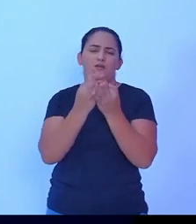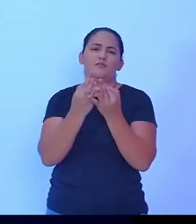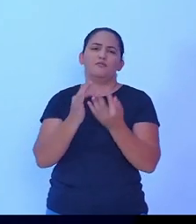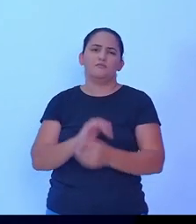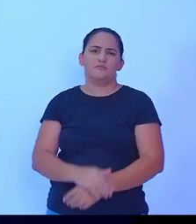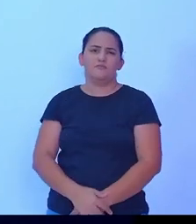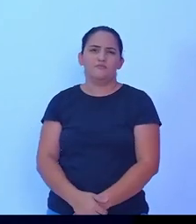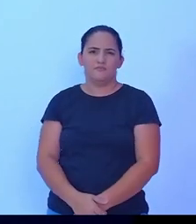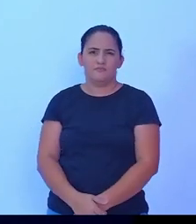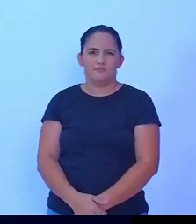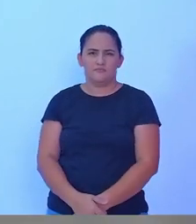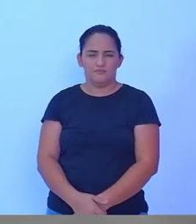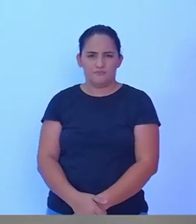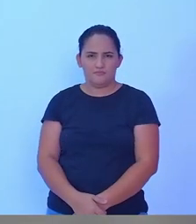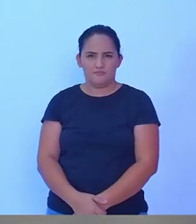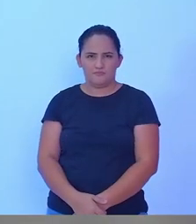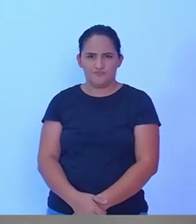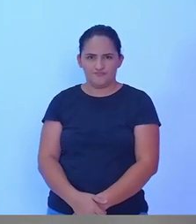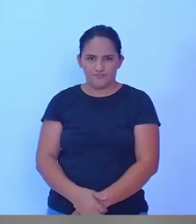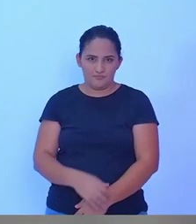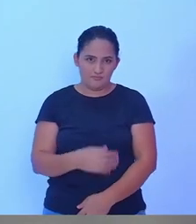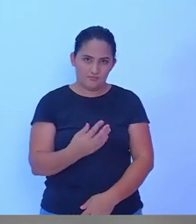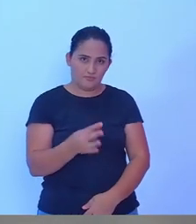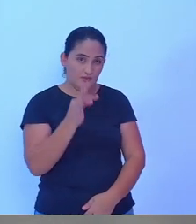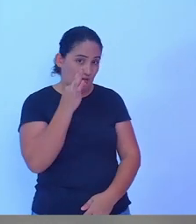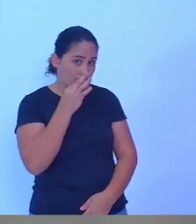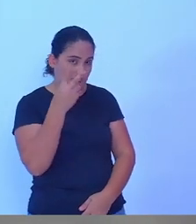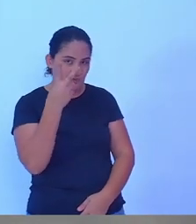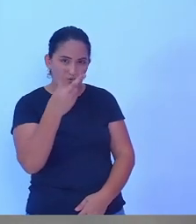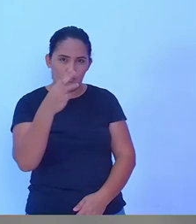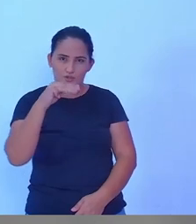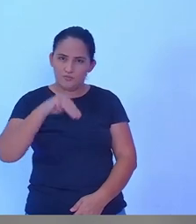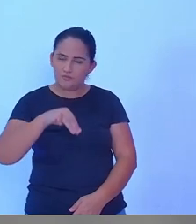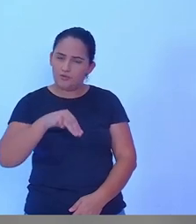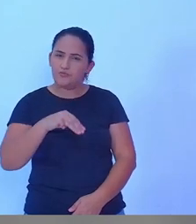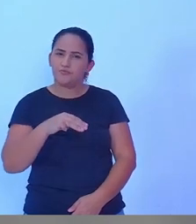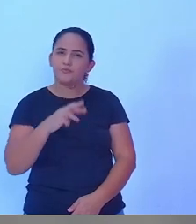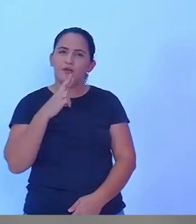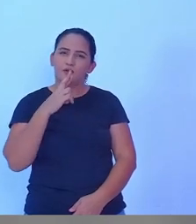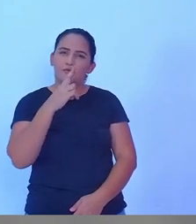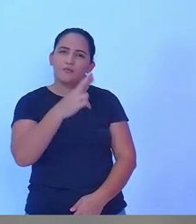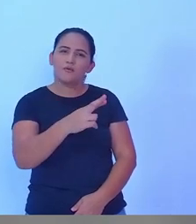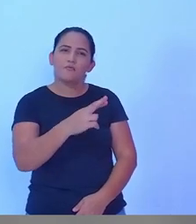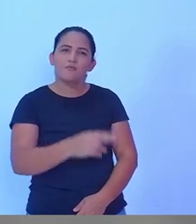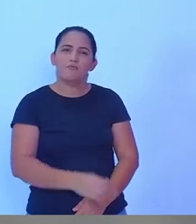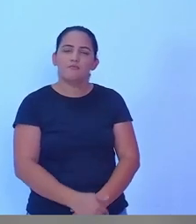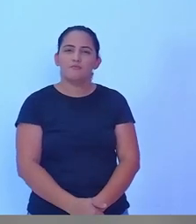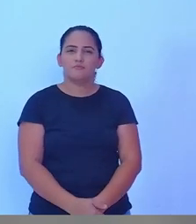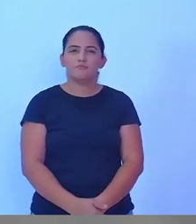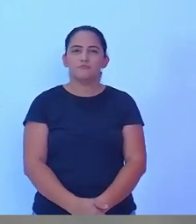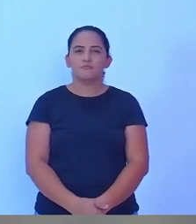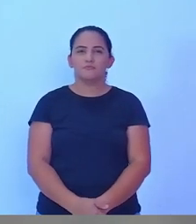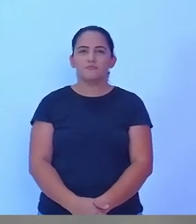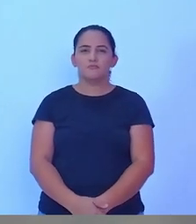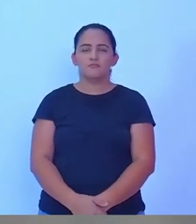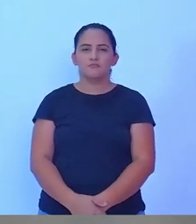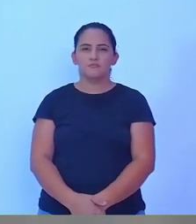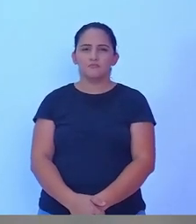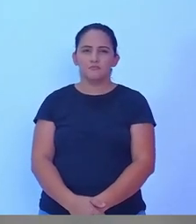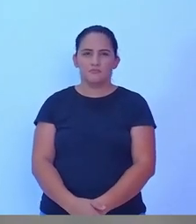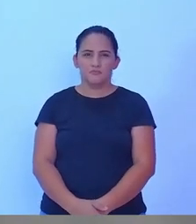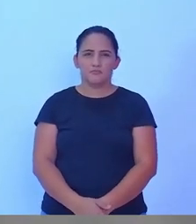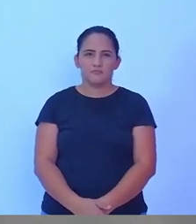Tiago, tem dois minutos para responder o questionamento do seu adversário.